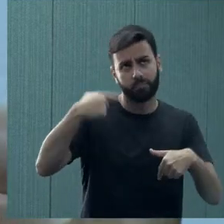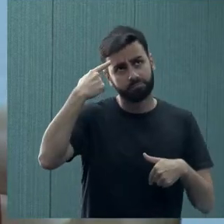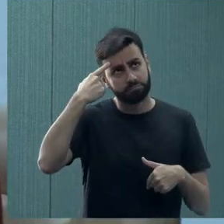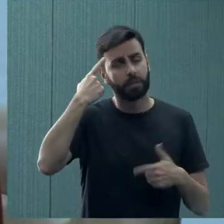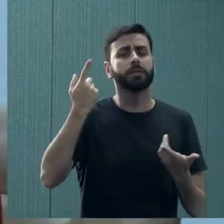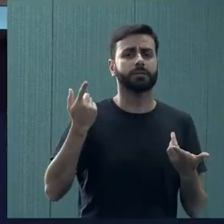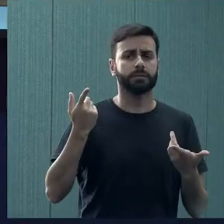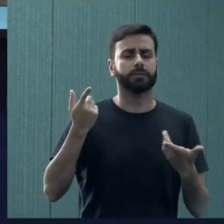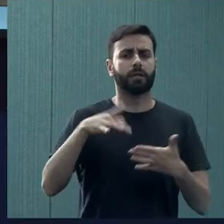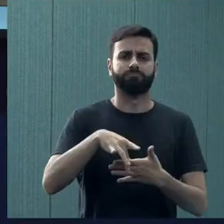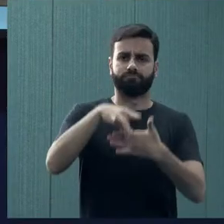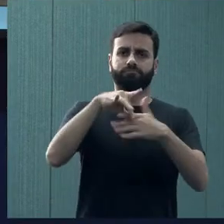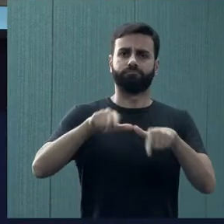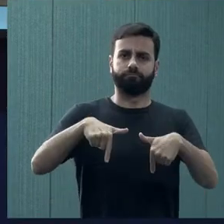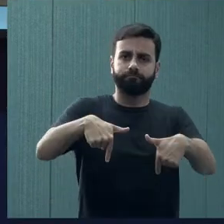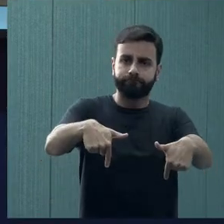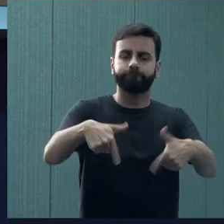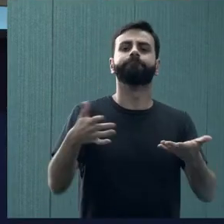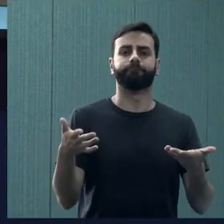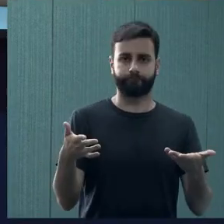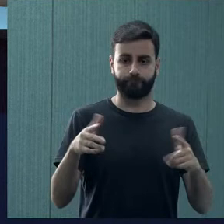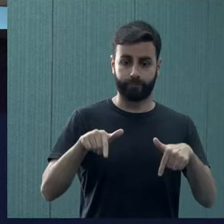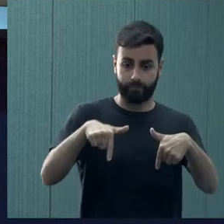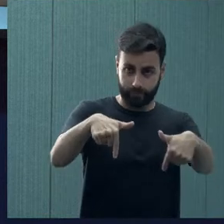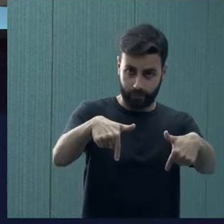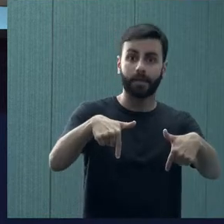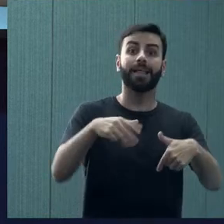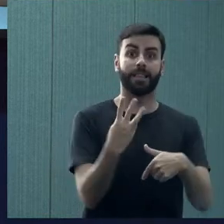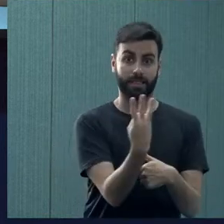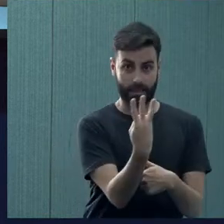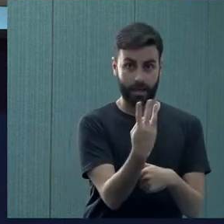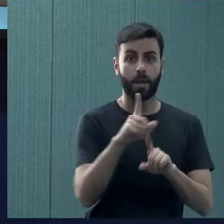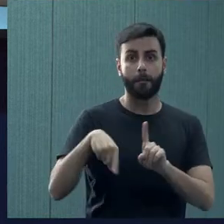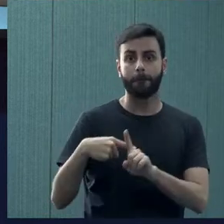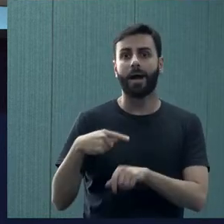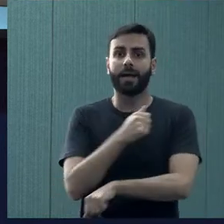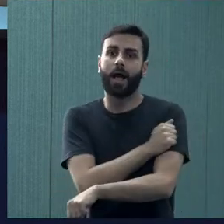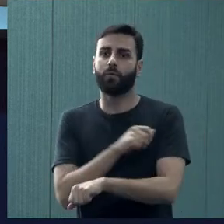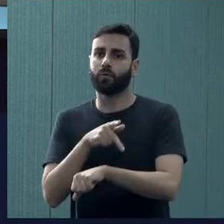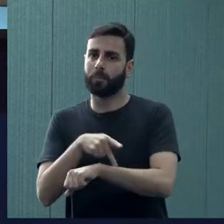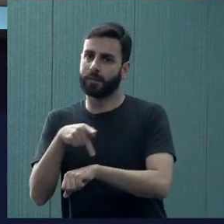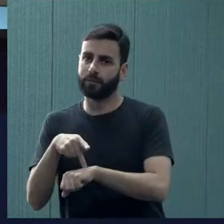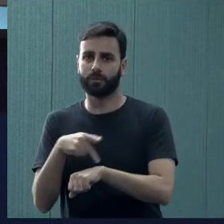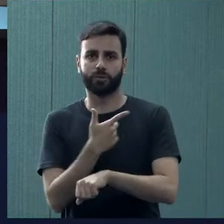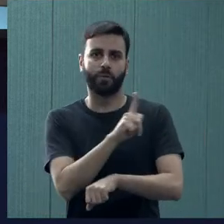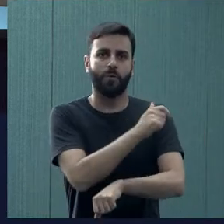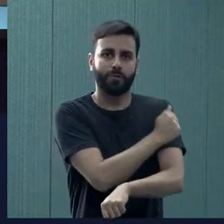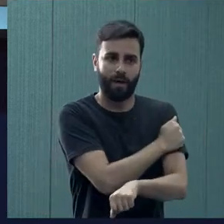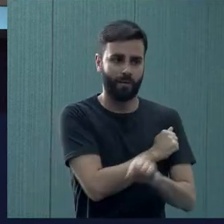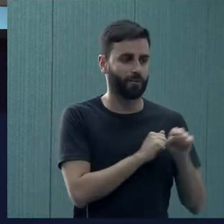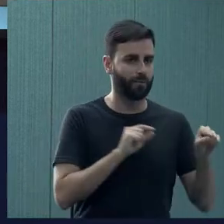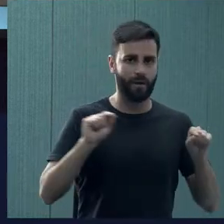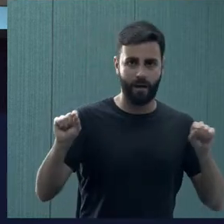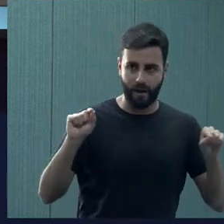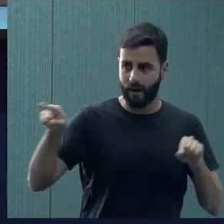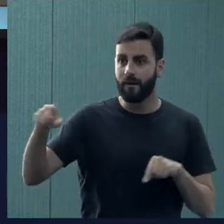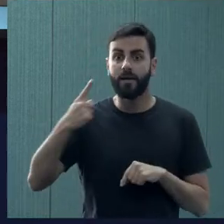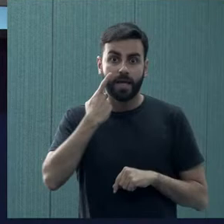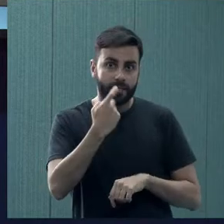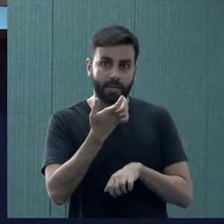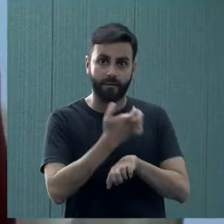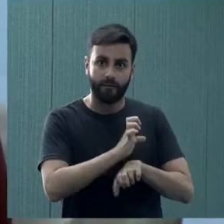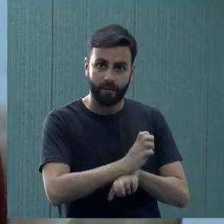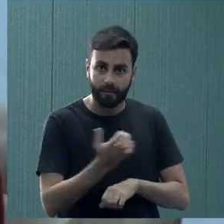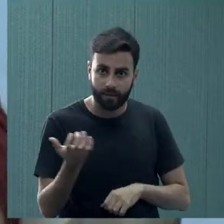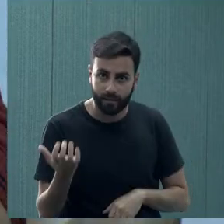gente chegou a conversar, para, juntamente com esses estudantes da pedagogia, fazer uma preparação, um treinamento,